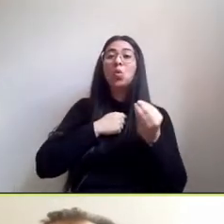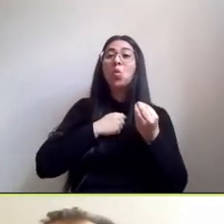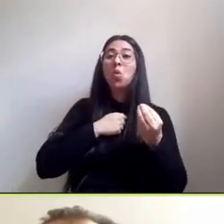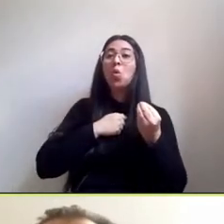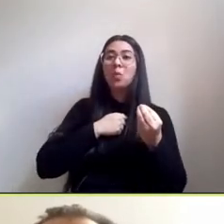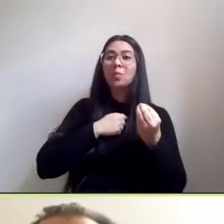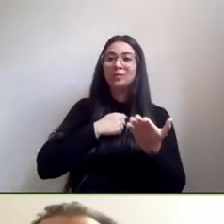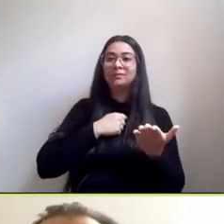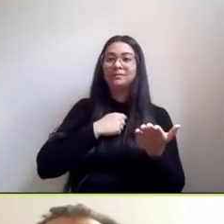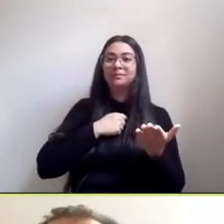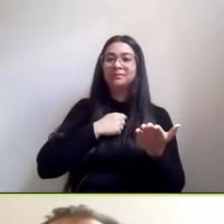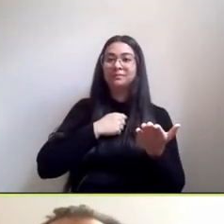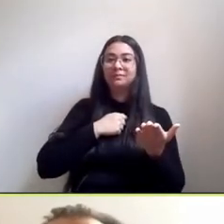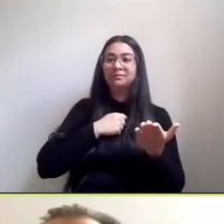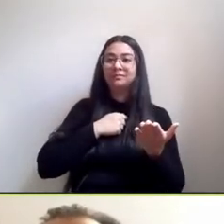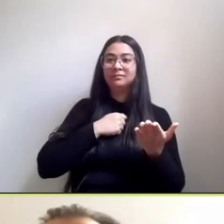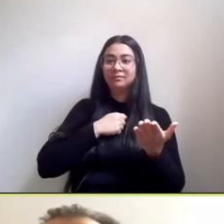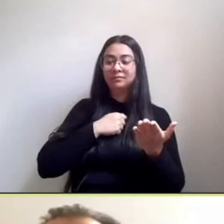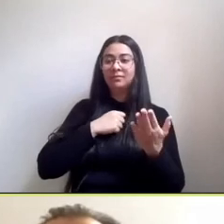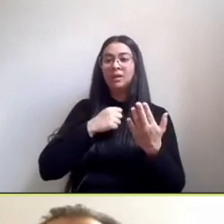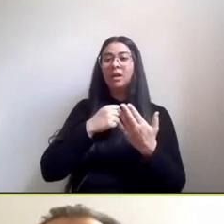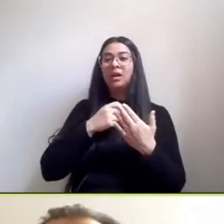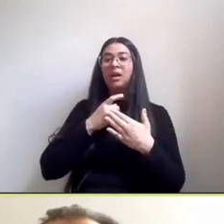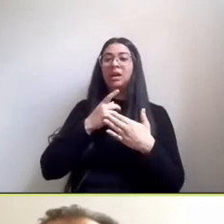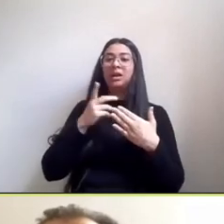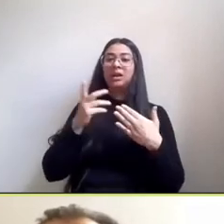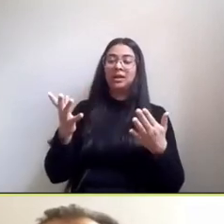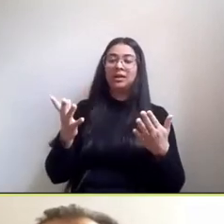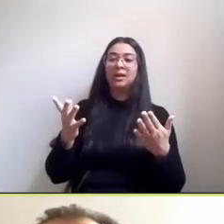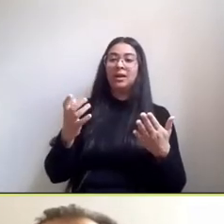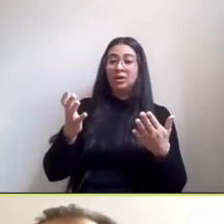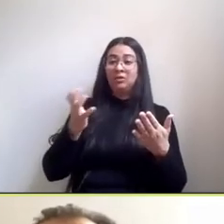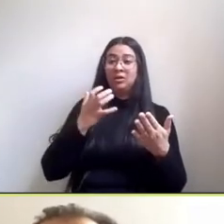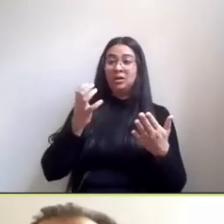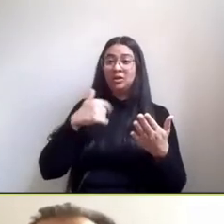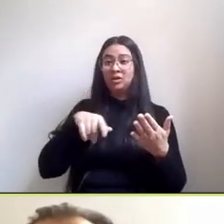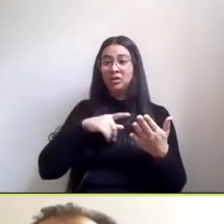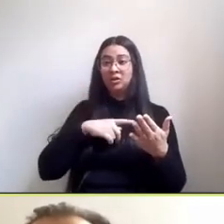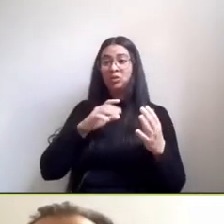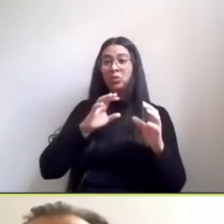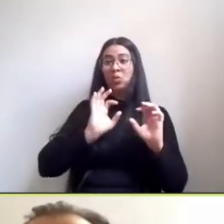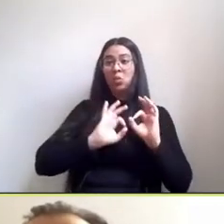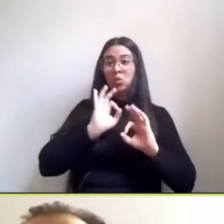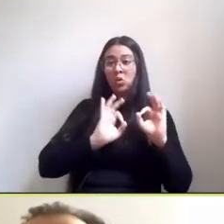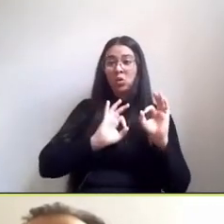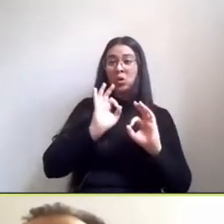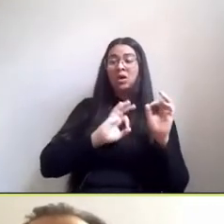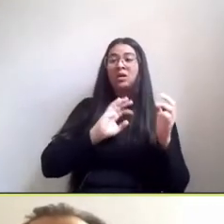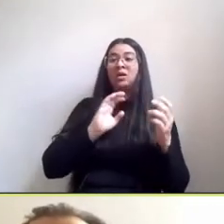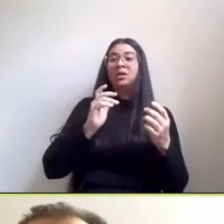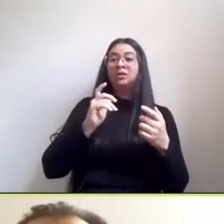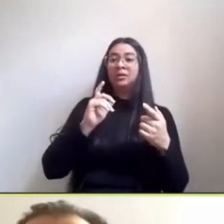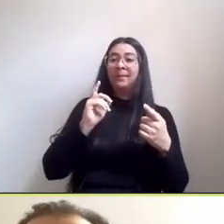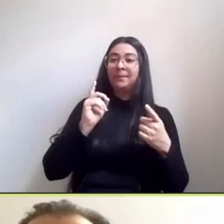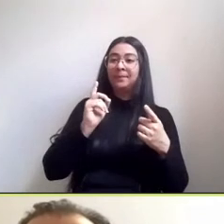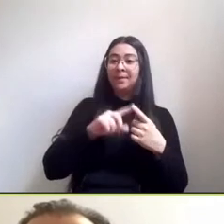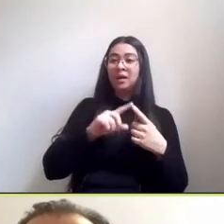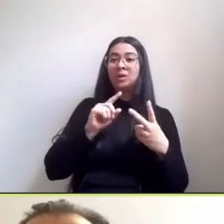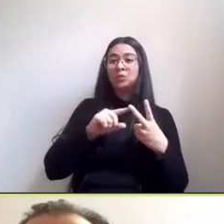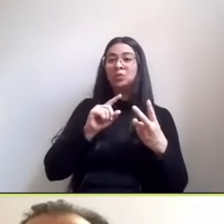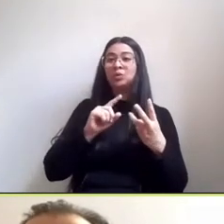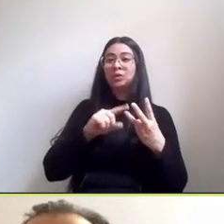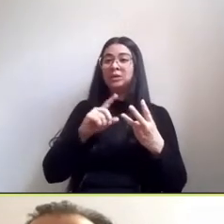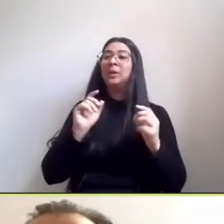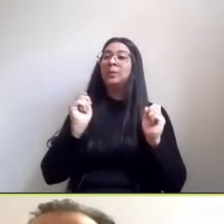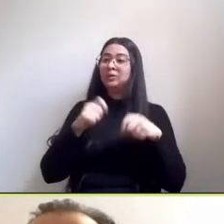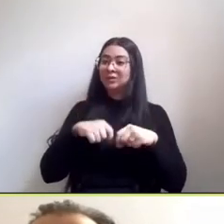eu proponho que a gente siga a a ordem que a gente fez na primeira coisa pode ser na primeira